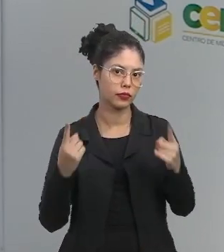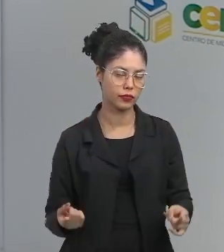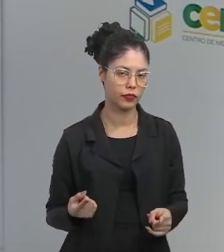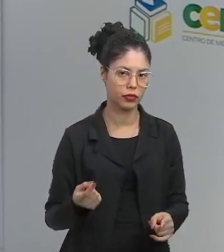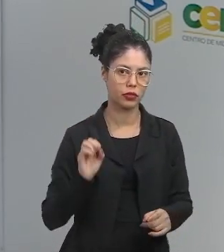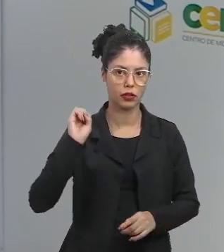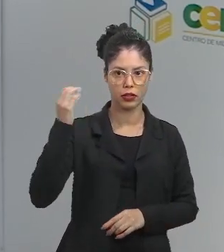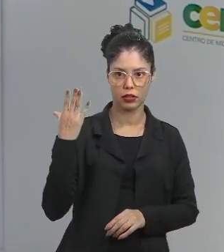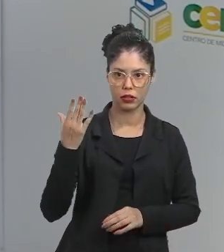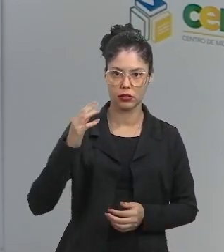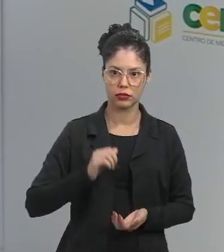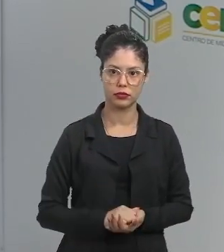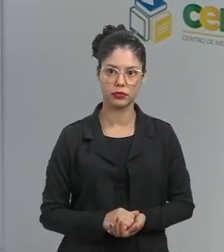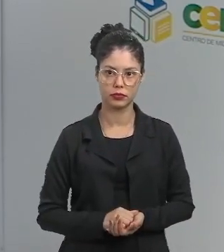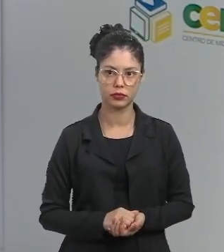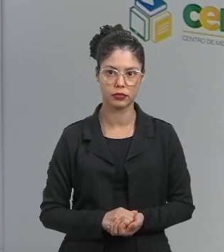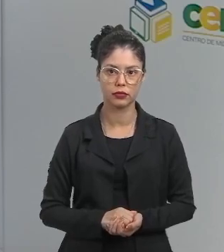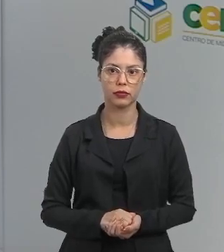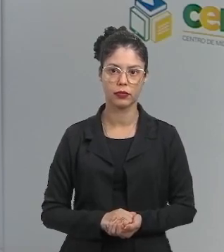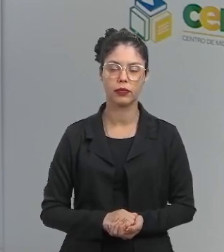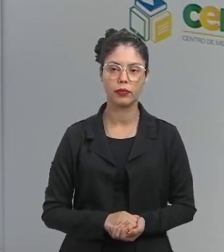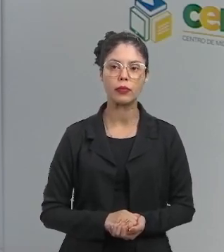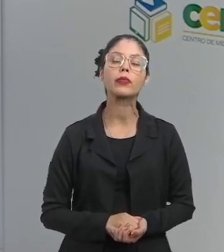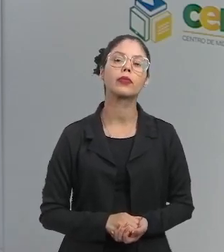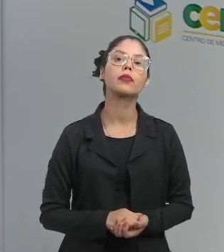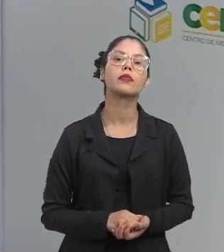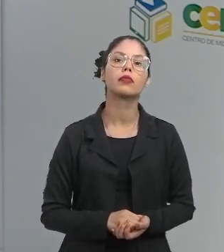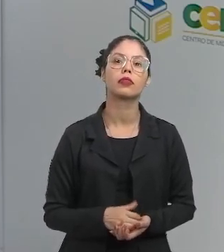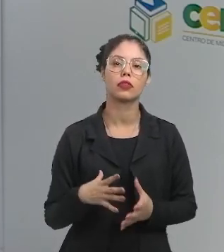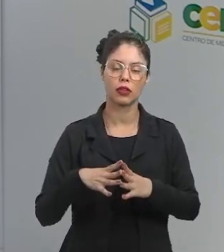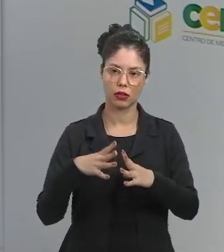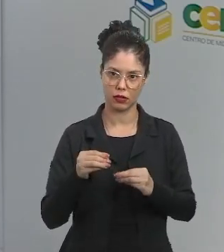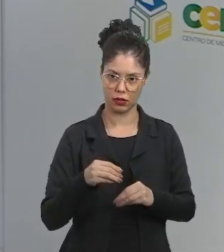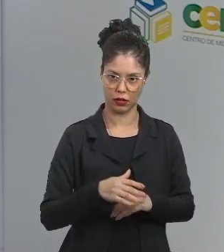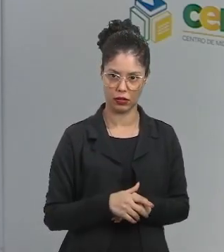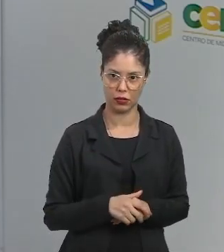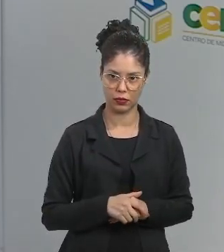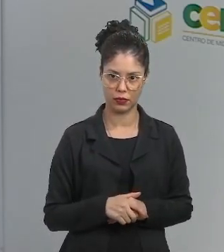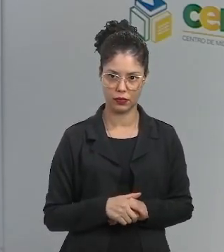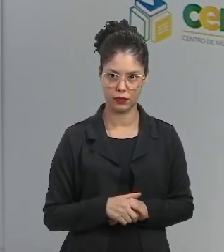de repente, essas matas vão sumir. Quer ver?